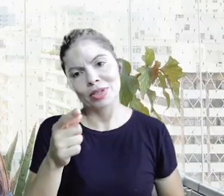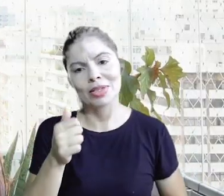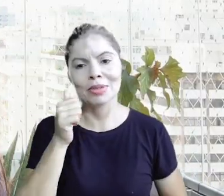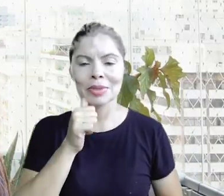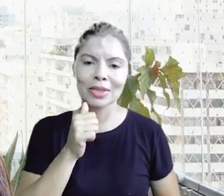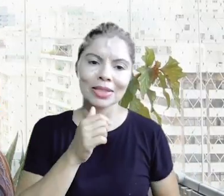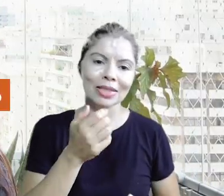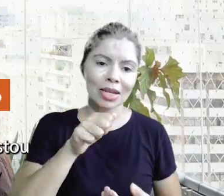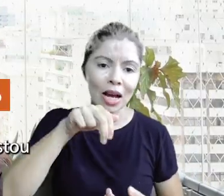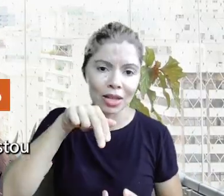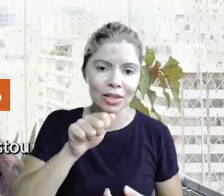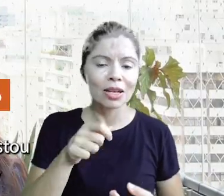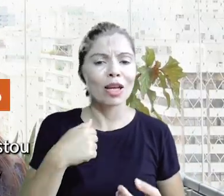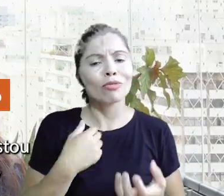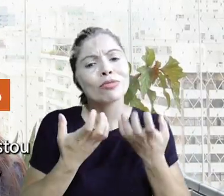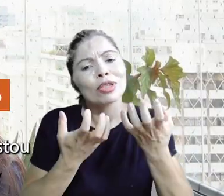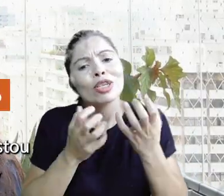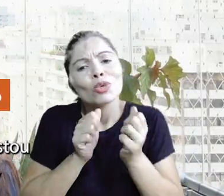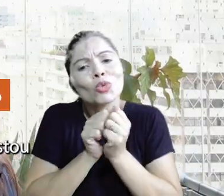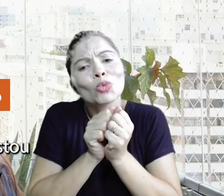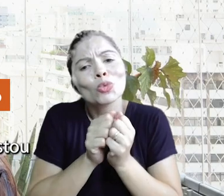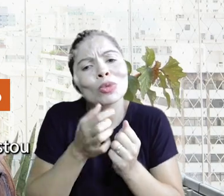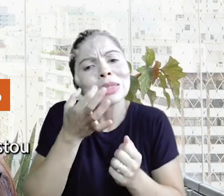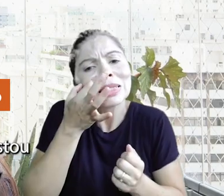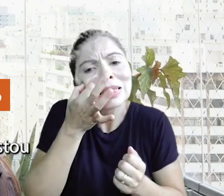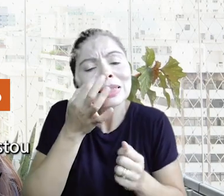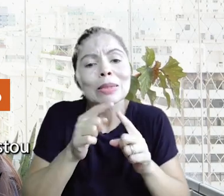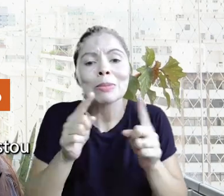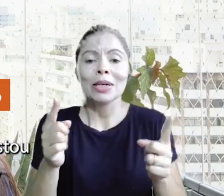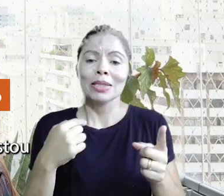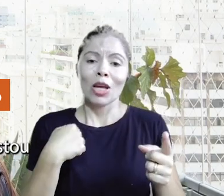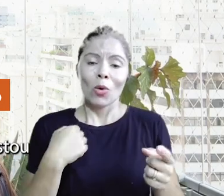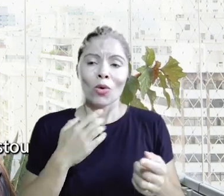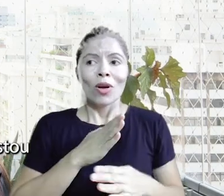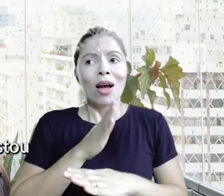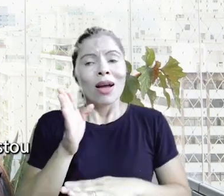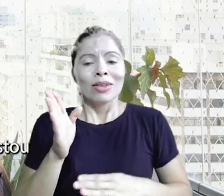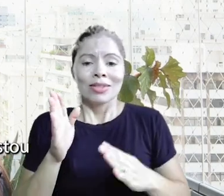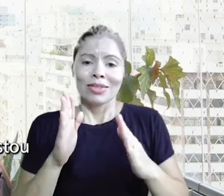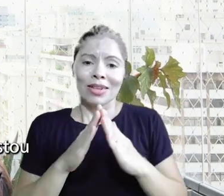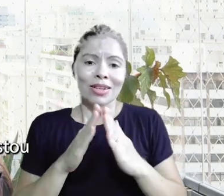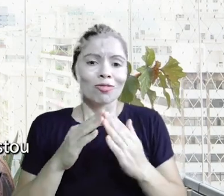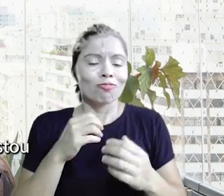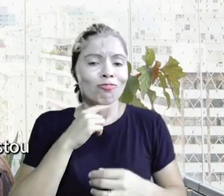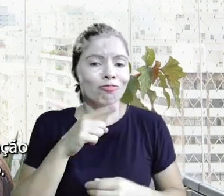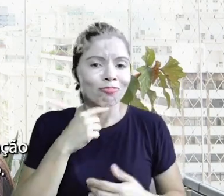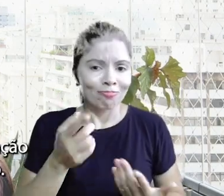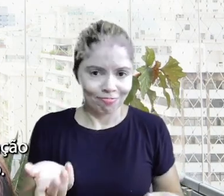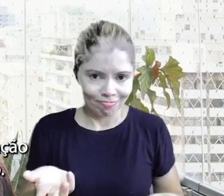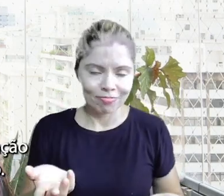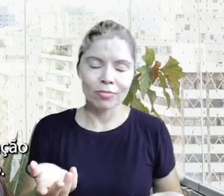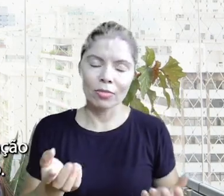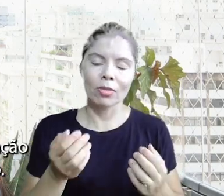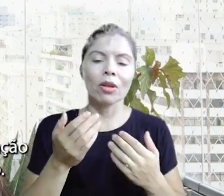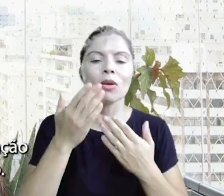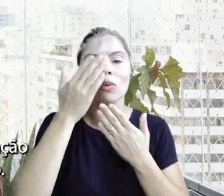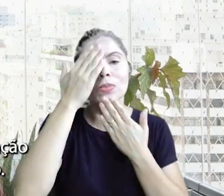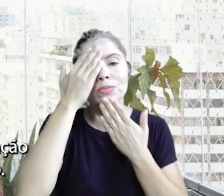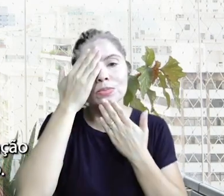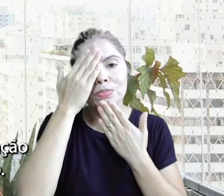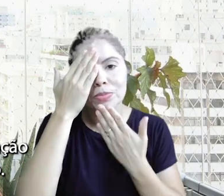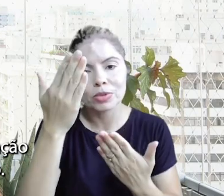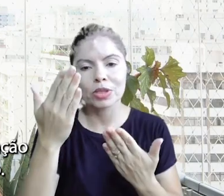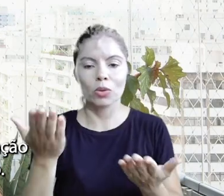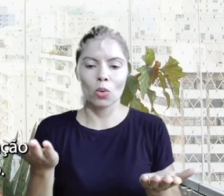Obrigada, meninas. Queria muito estar aí com vocês, mas estou impossibilitada de sair de casa hoje. Então, começo